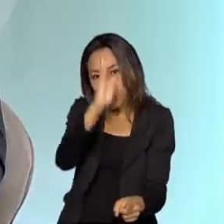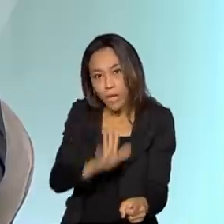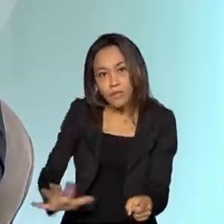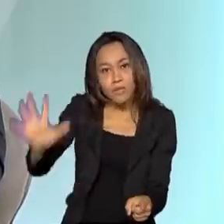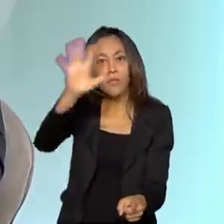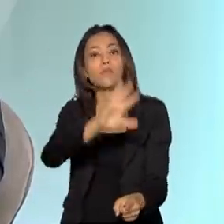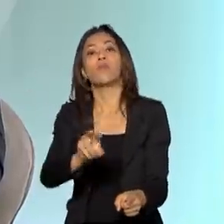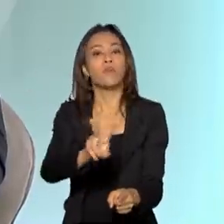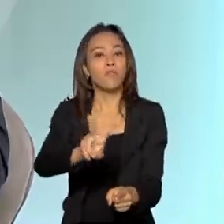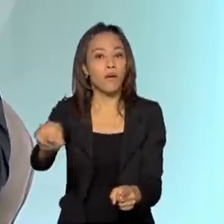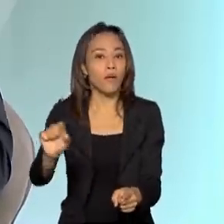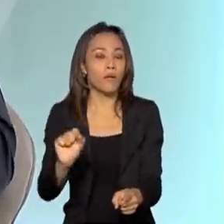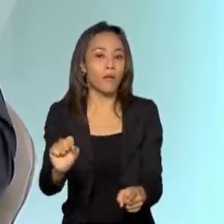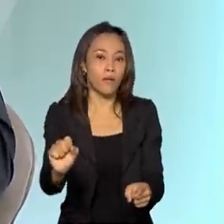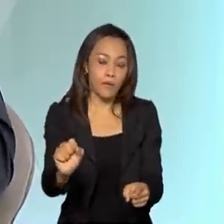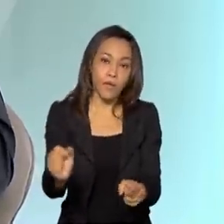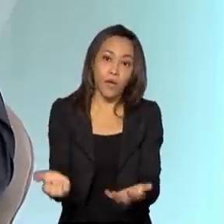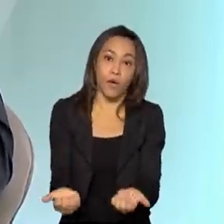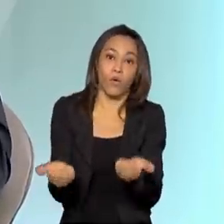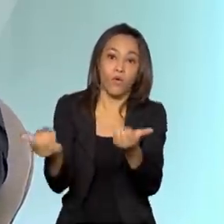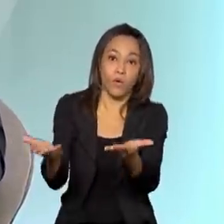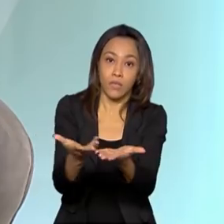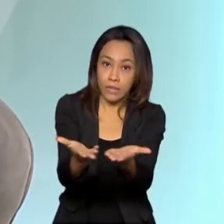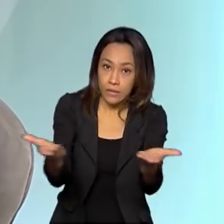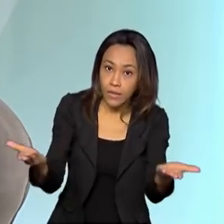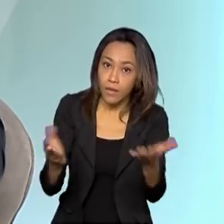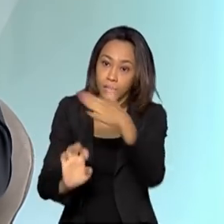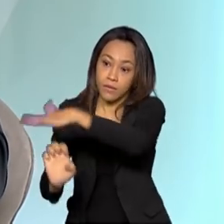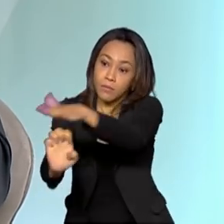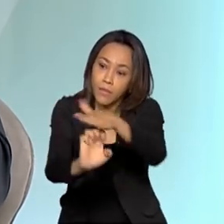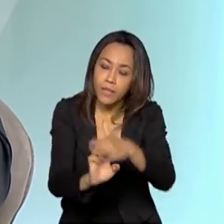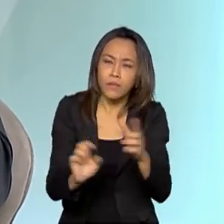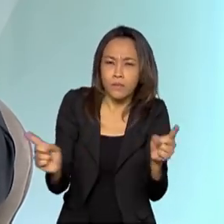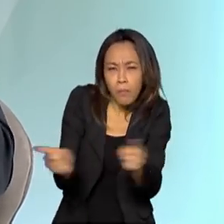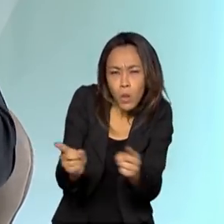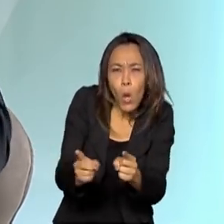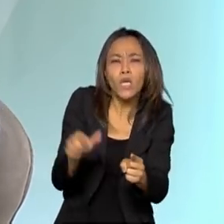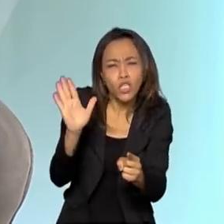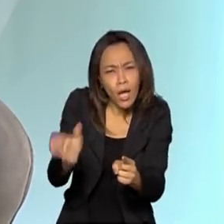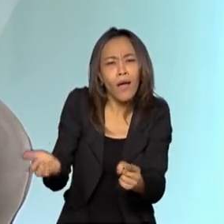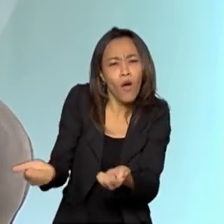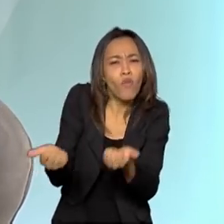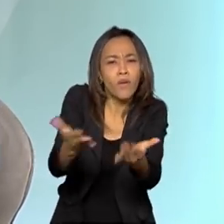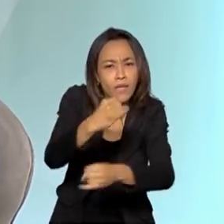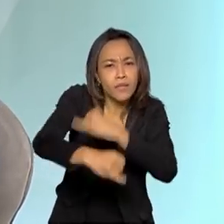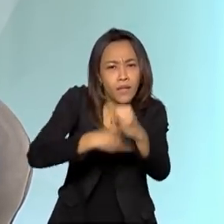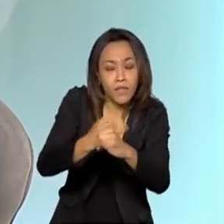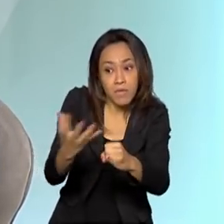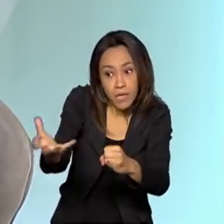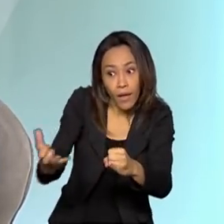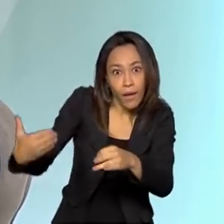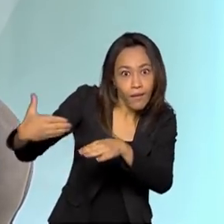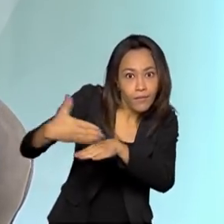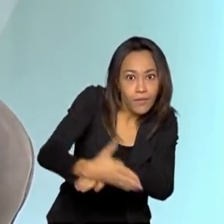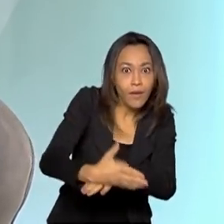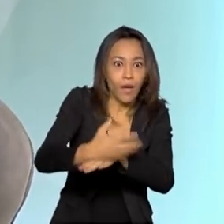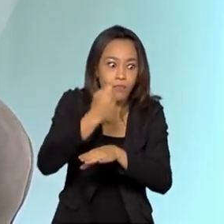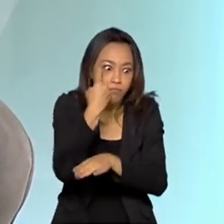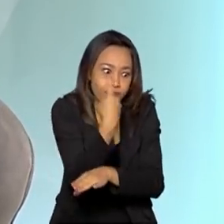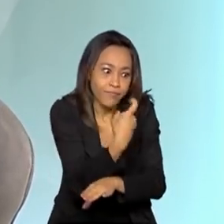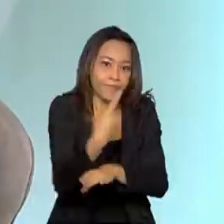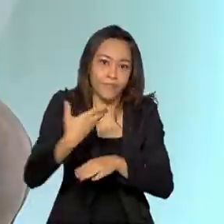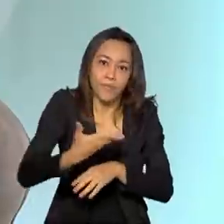participação dos prestadores de pequeno porte, que já prestam banda larga fixa, mas querem ingressar nesse mercado móvel. E